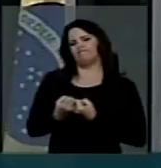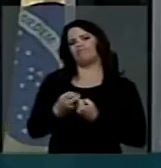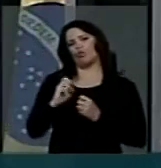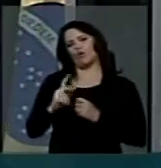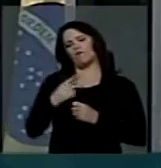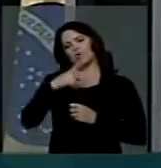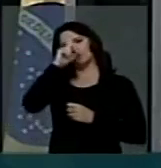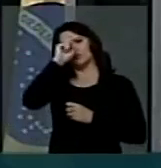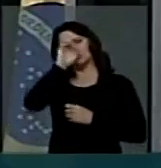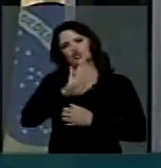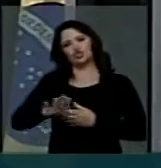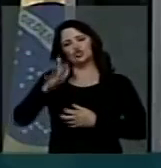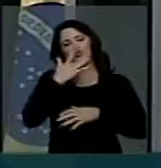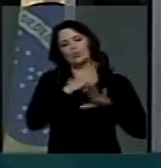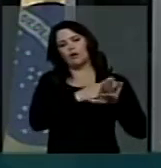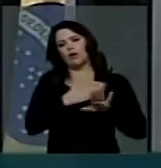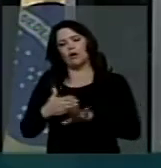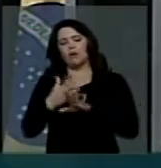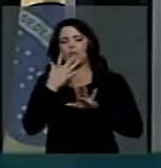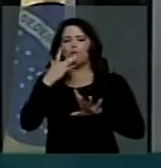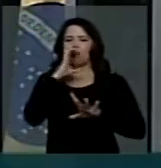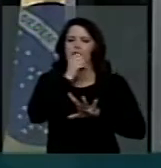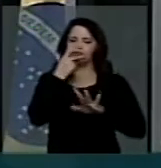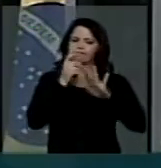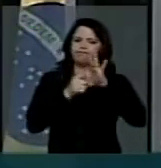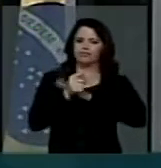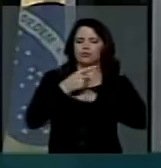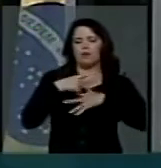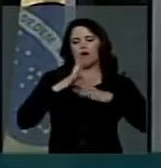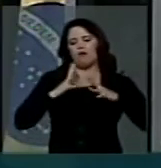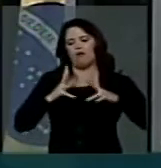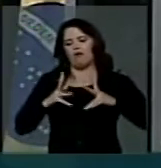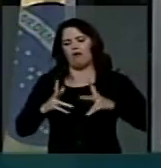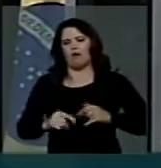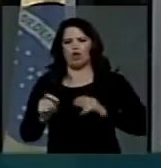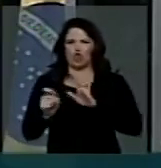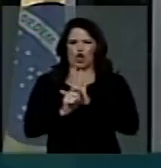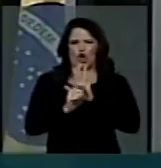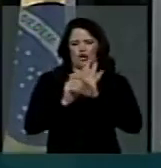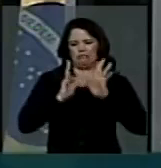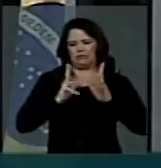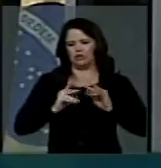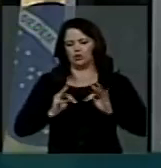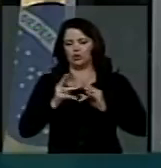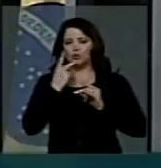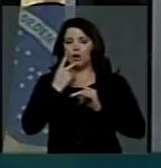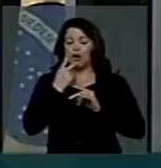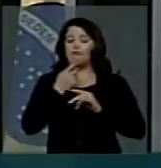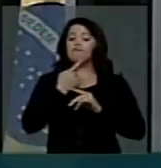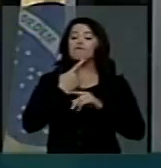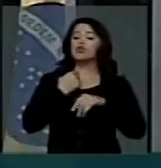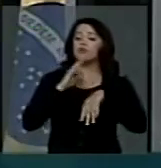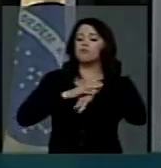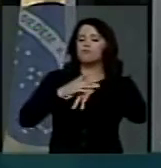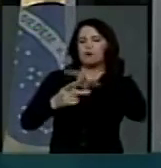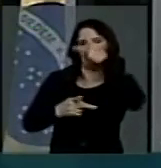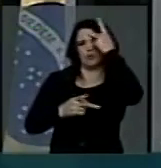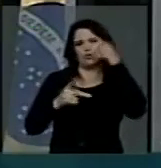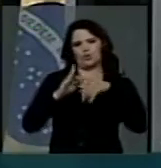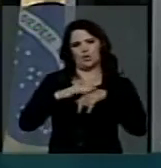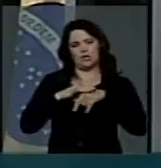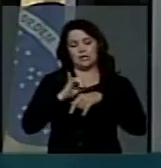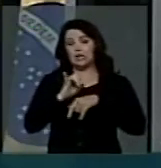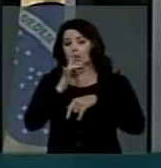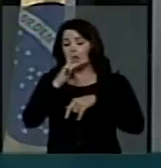ao hospital geral por um período de curta duração. A decisão é tomada de acordo com a vontade do paciente. No caso da